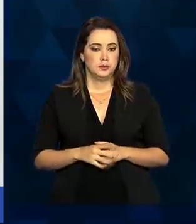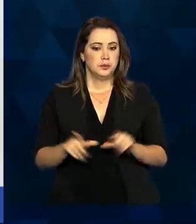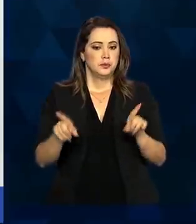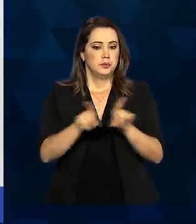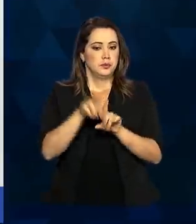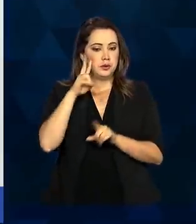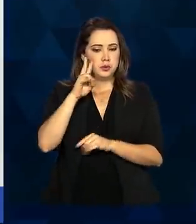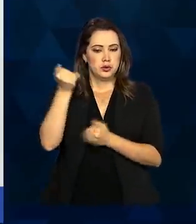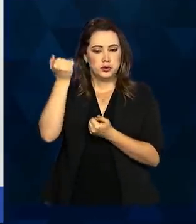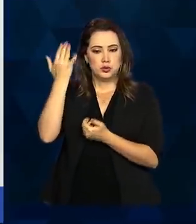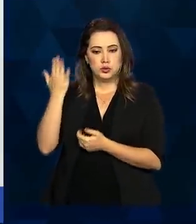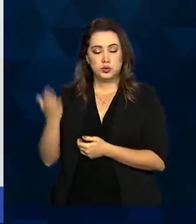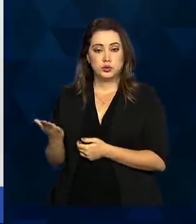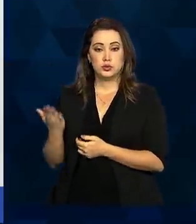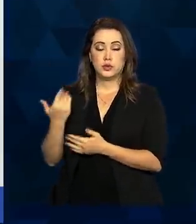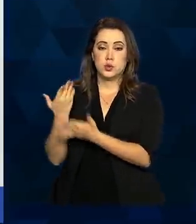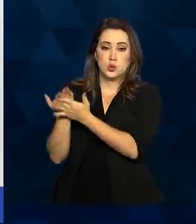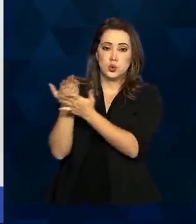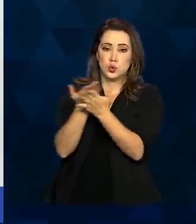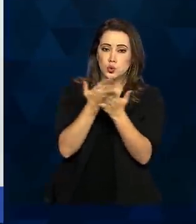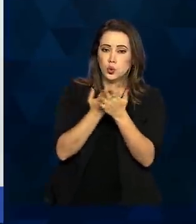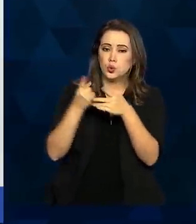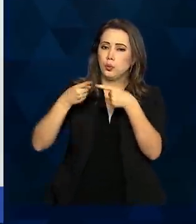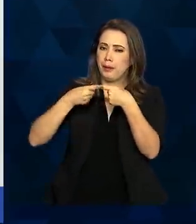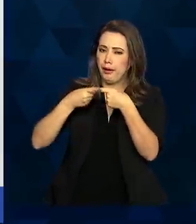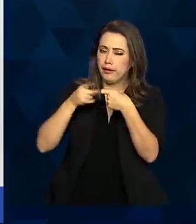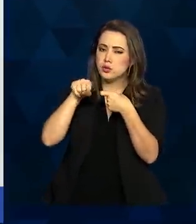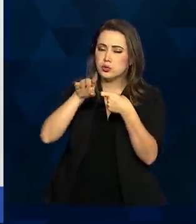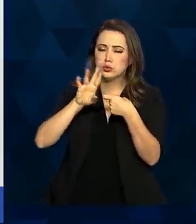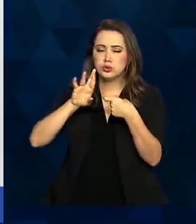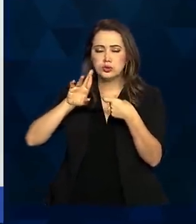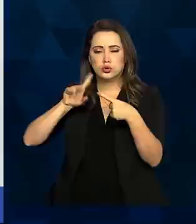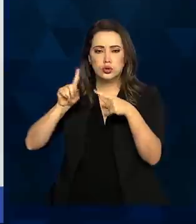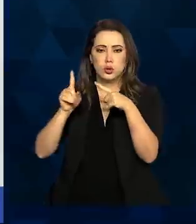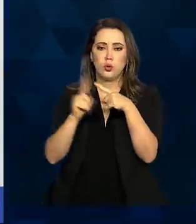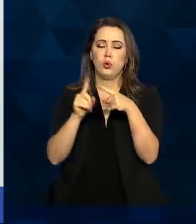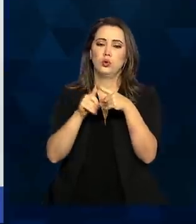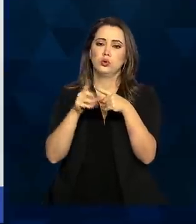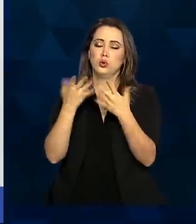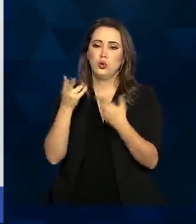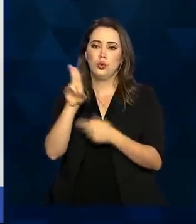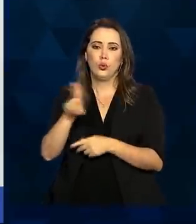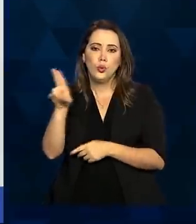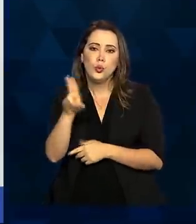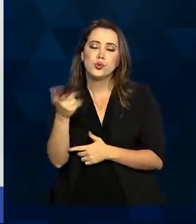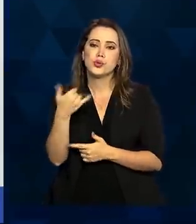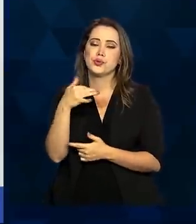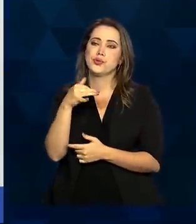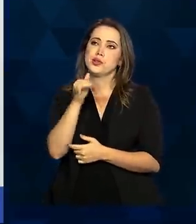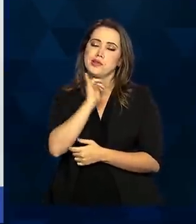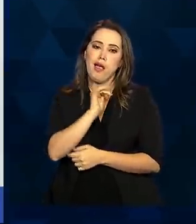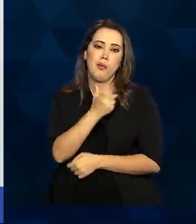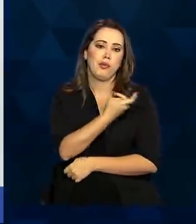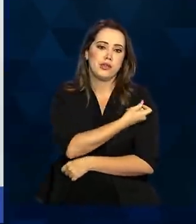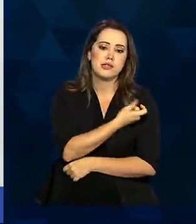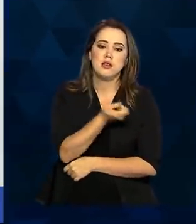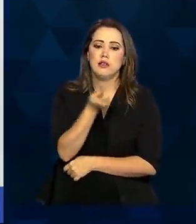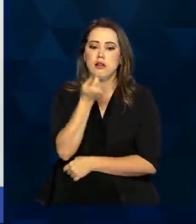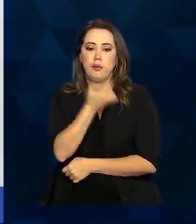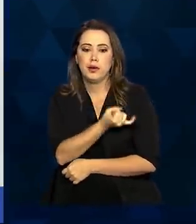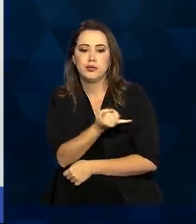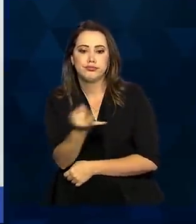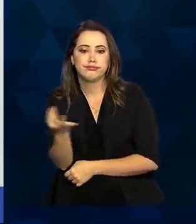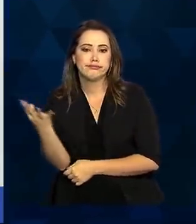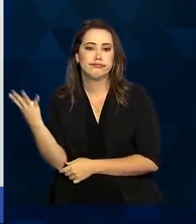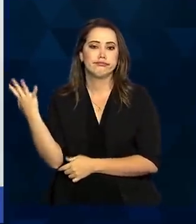acompanhamos esses ensaios clínicos conforme a intervenção preconizada. Vacinas e outros agentes. Próximo.